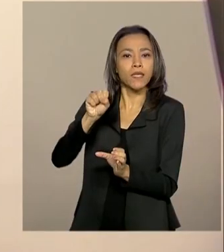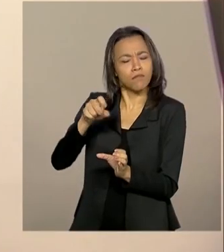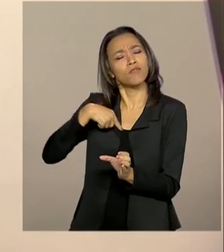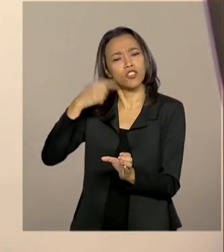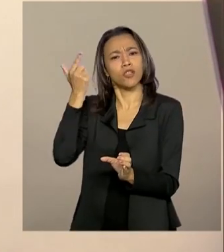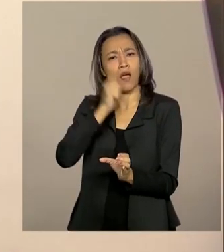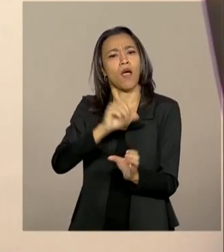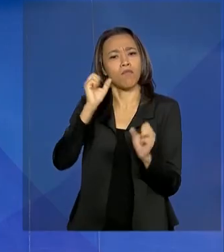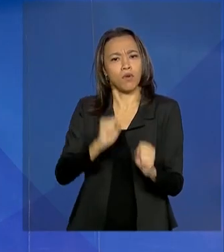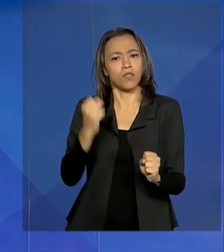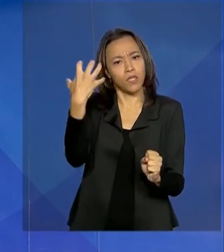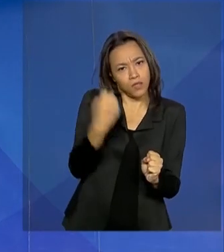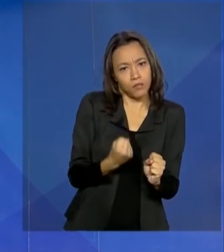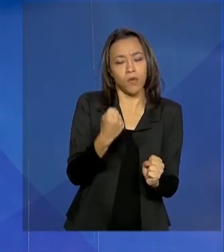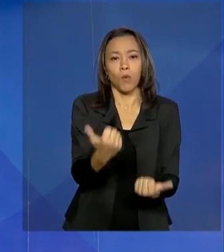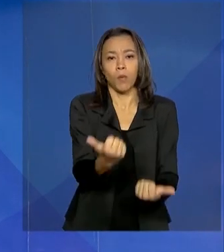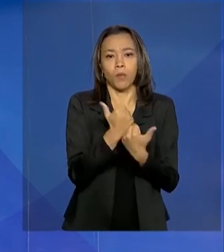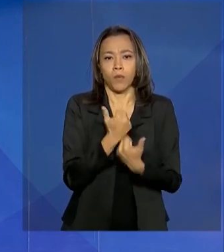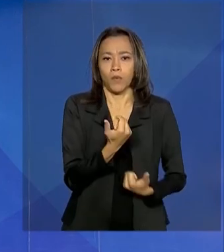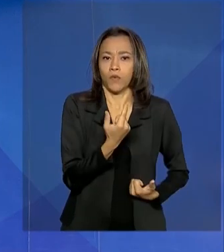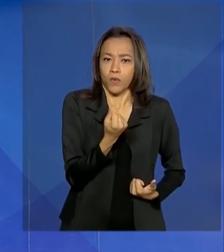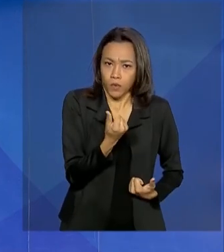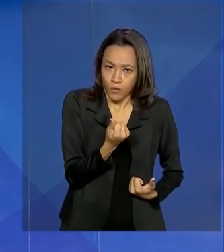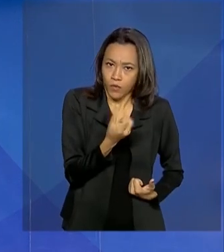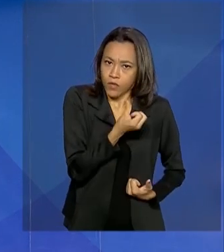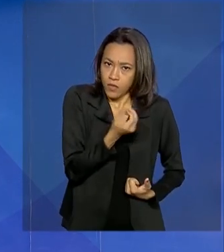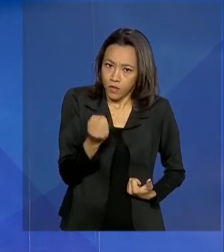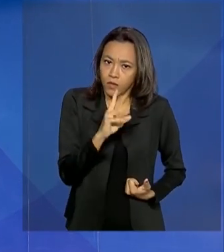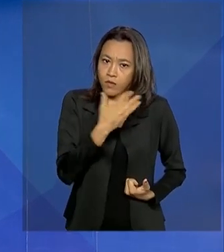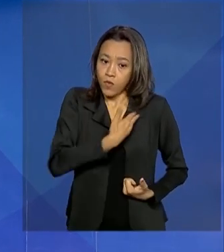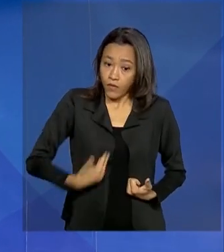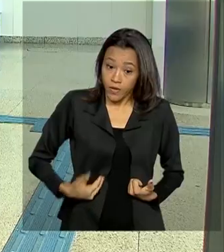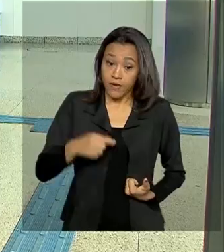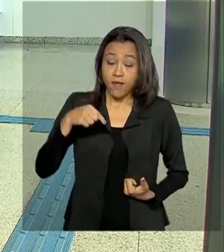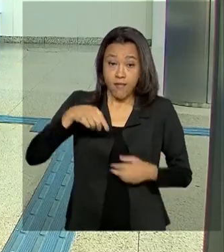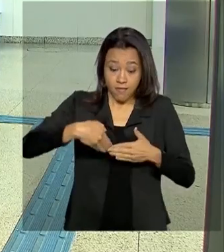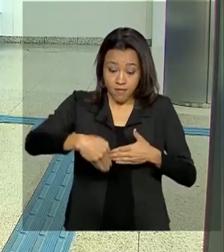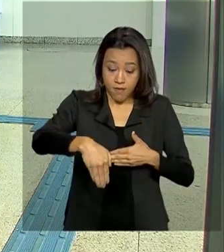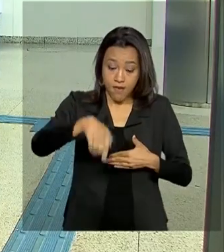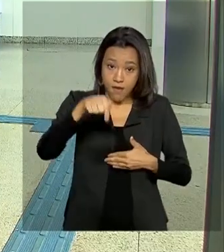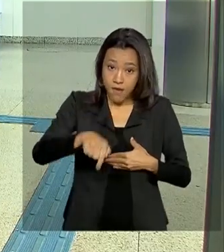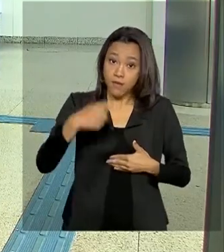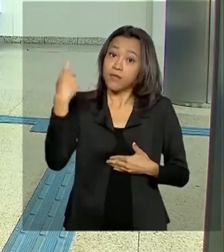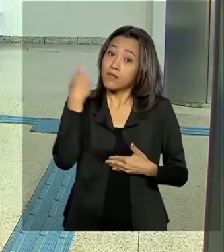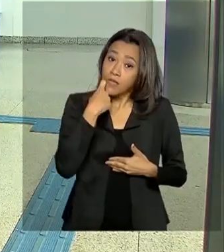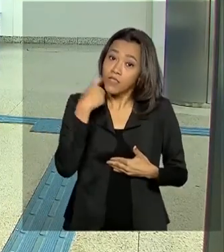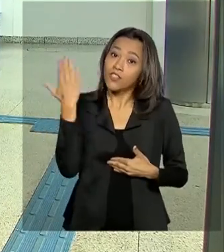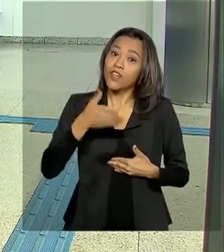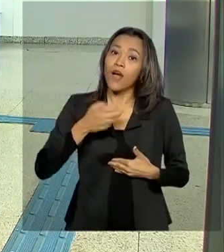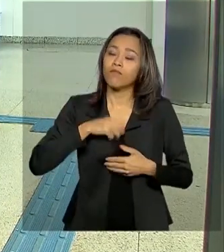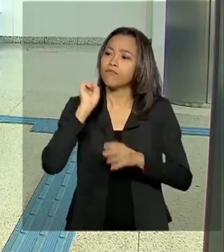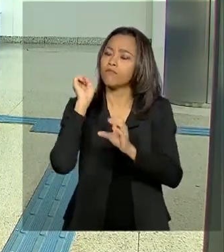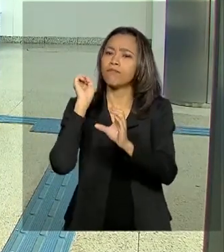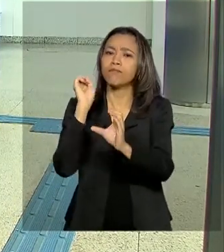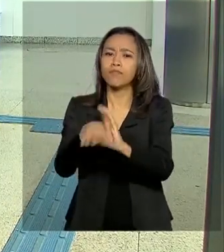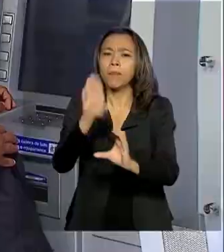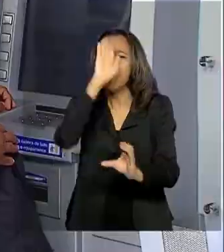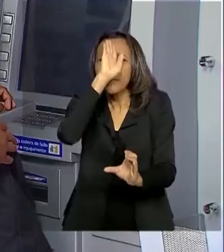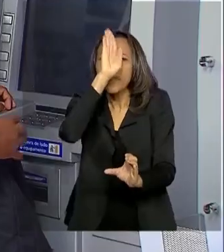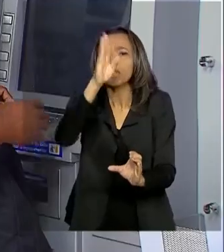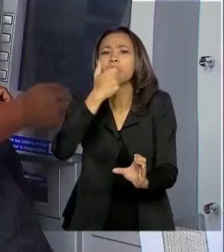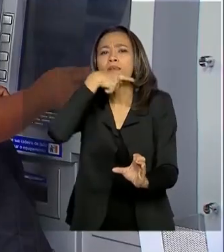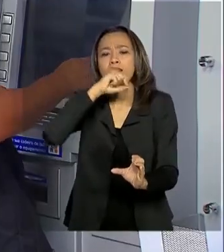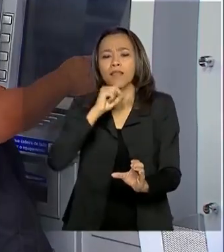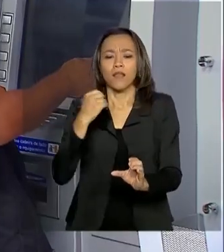auxílio emergencial. A expectativa é que nesta sexta-feira o dinheiro comece a chegar aos beneficiários, principalmente aos que têm